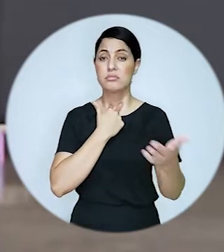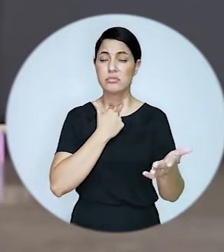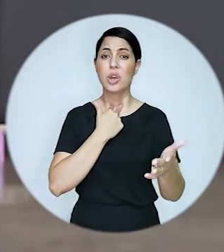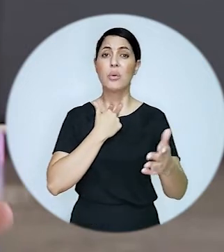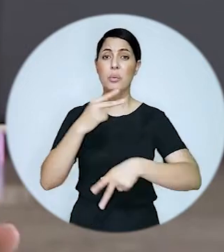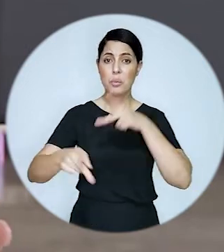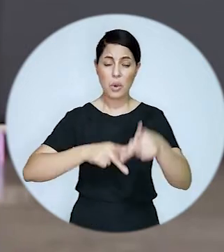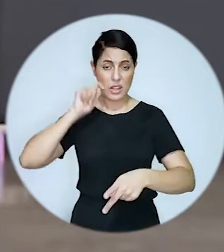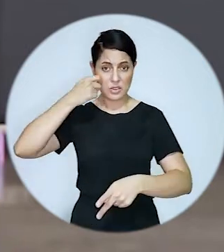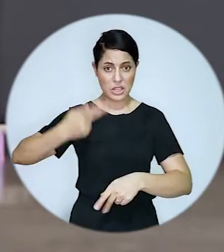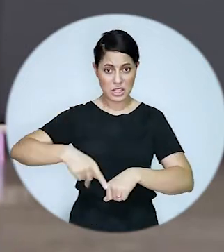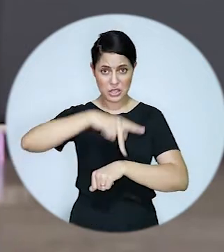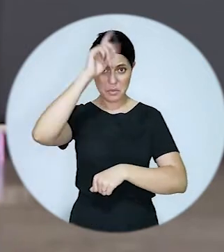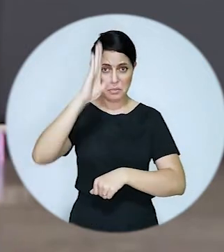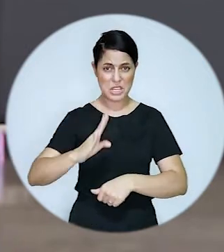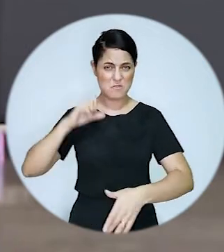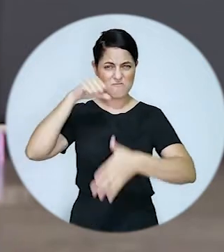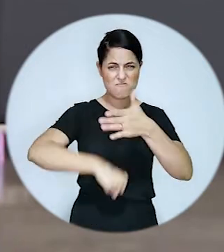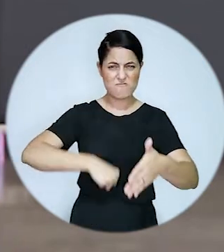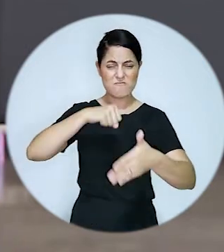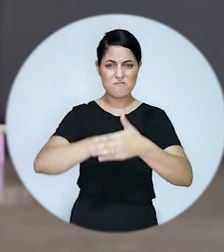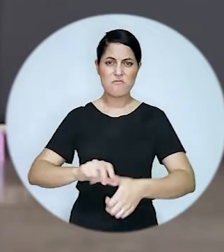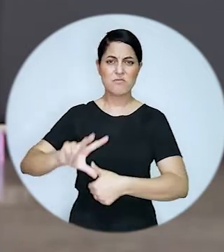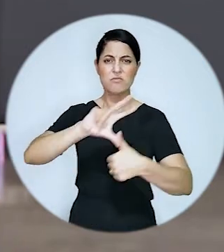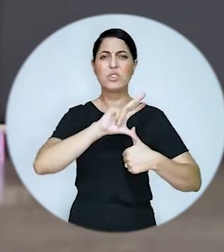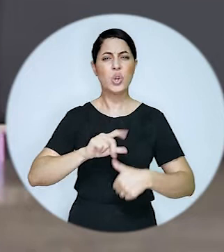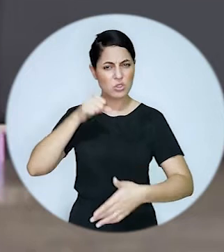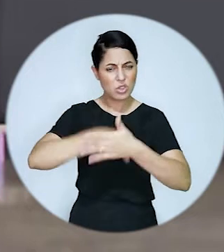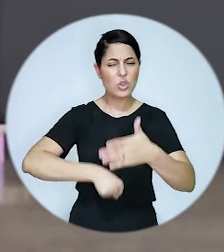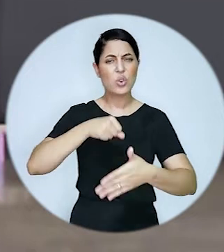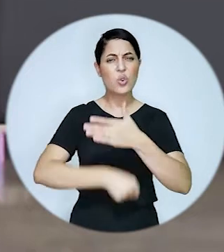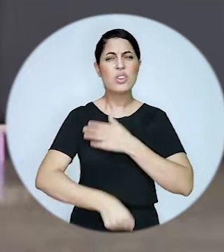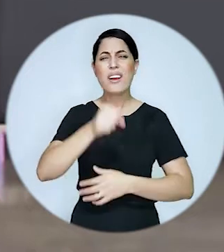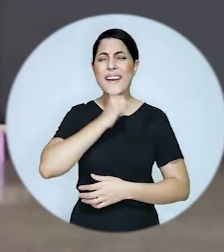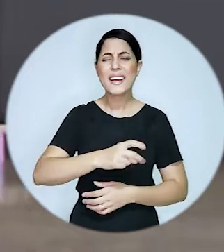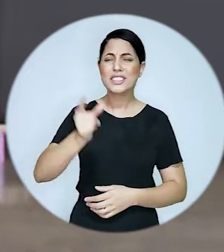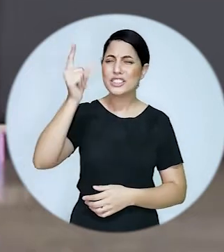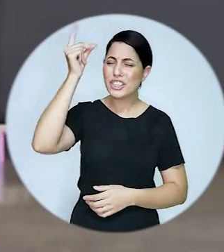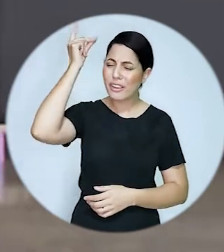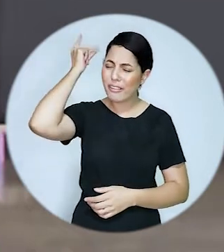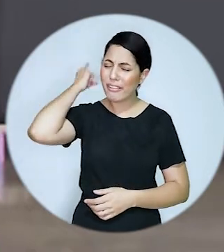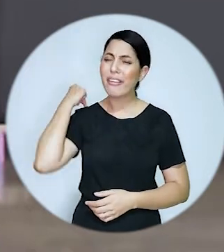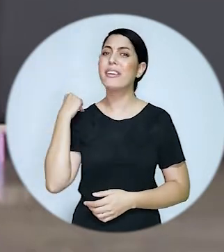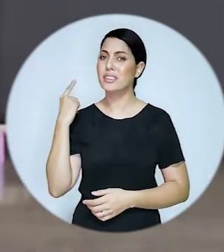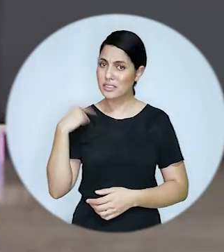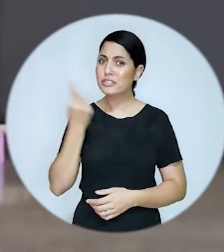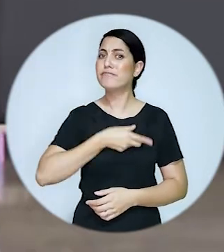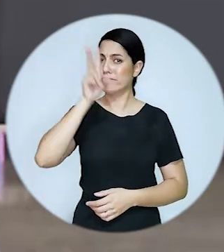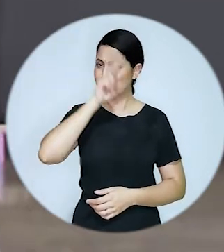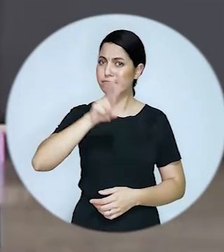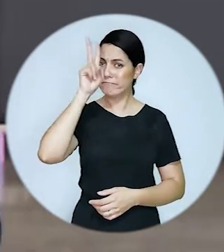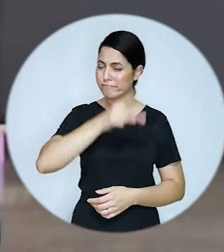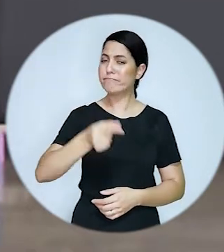A luta pelos direitos da população negra no Brasil e na América Latina é tão antiga quanto a nossa